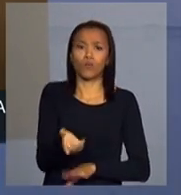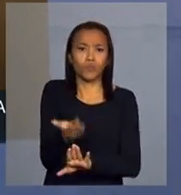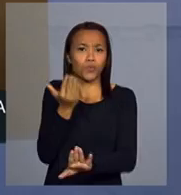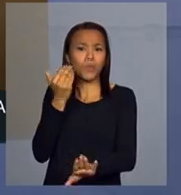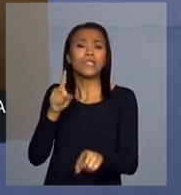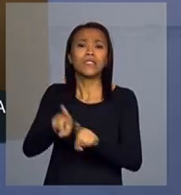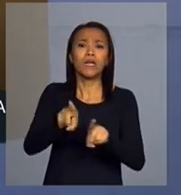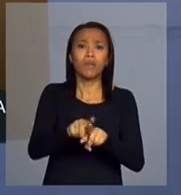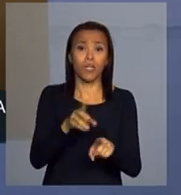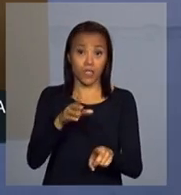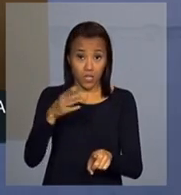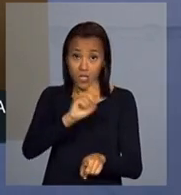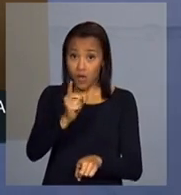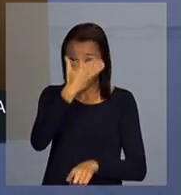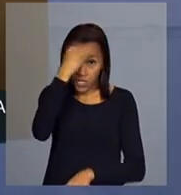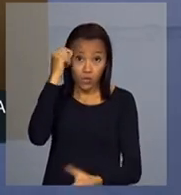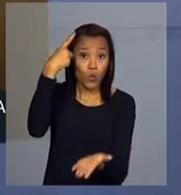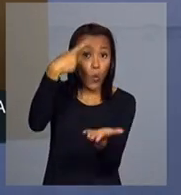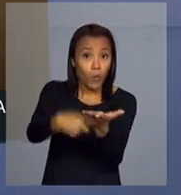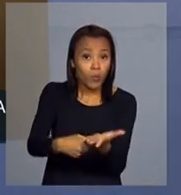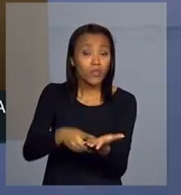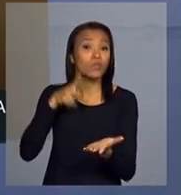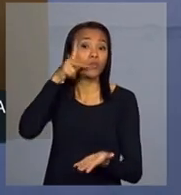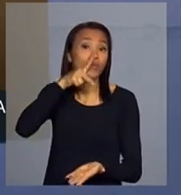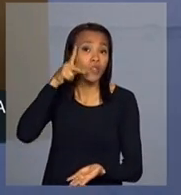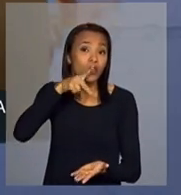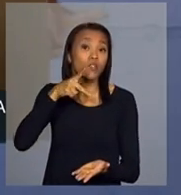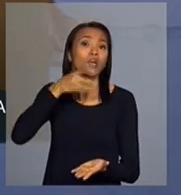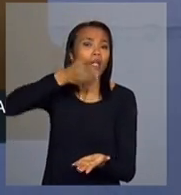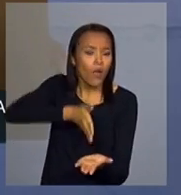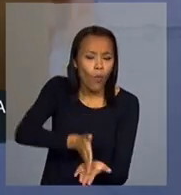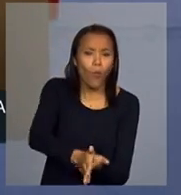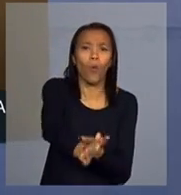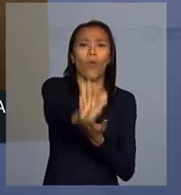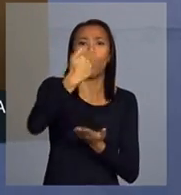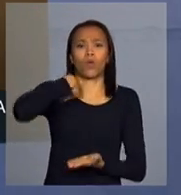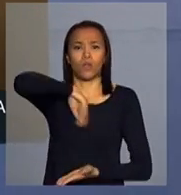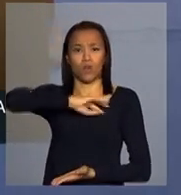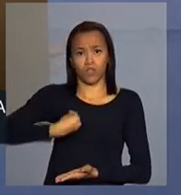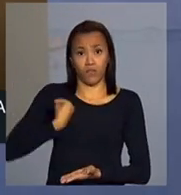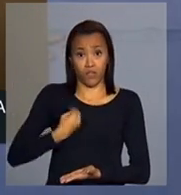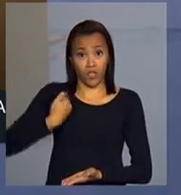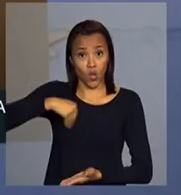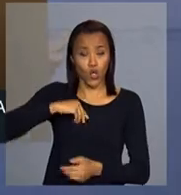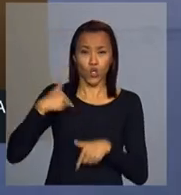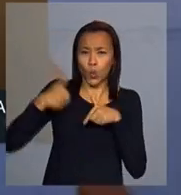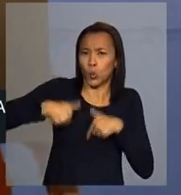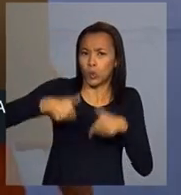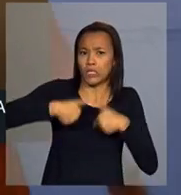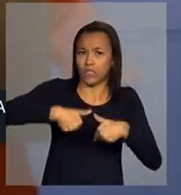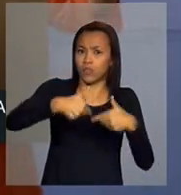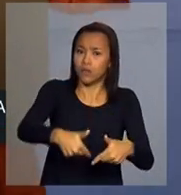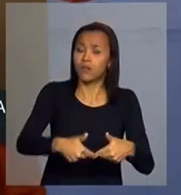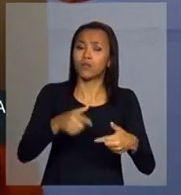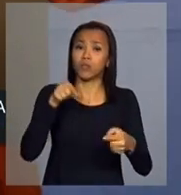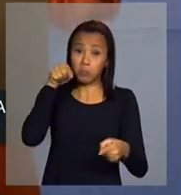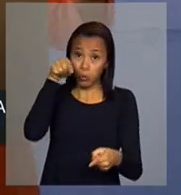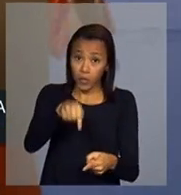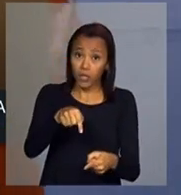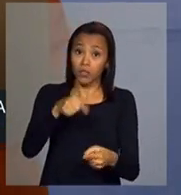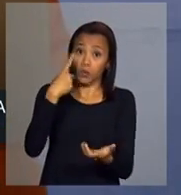dos compromissos políticos, que ao longo da nossa vida nós lutamos por eles, nós